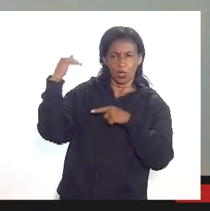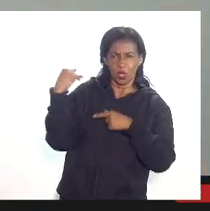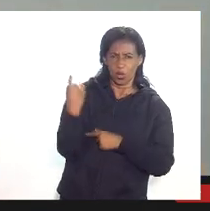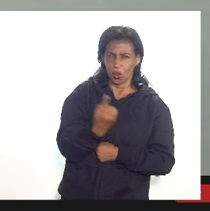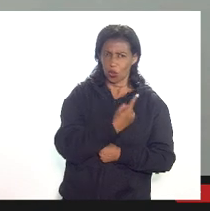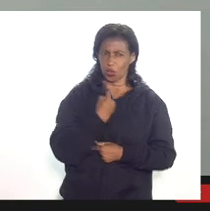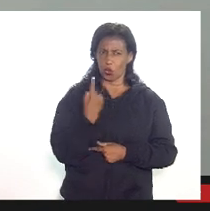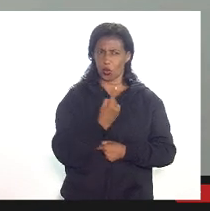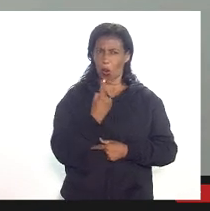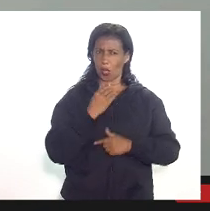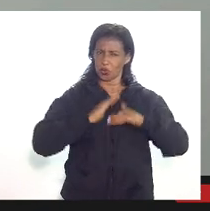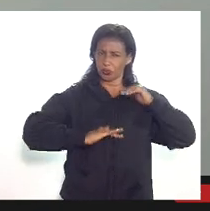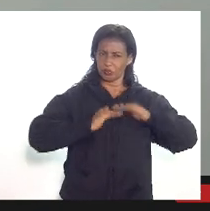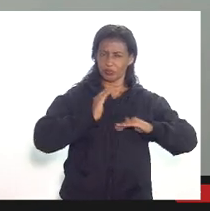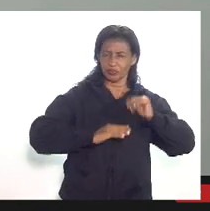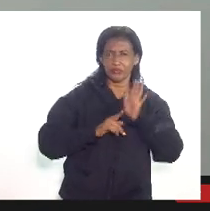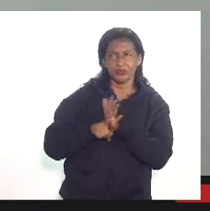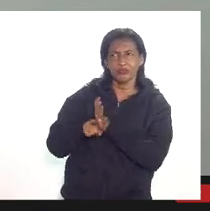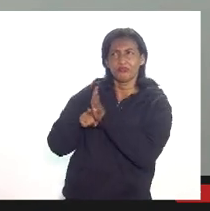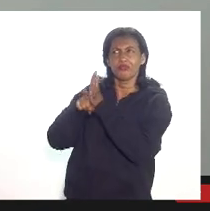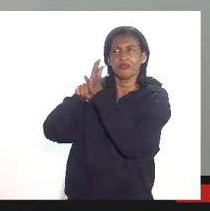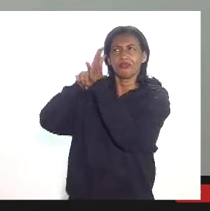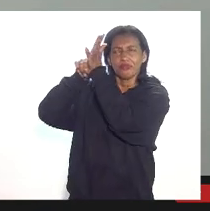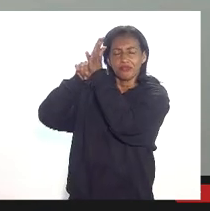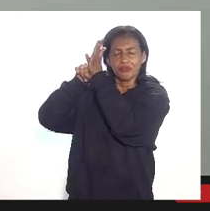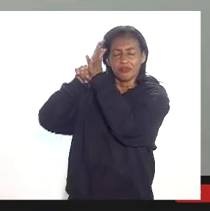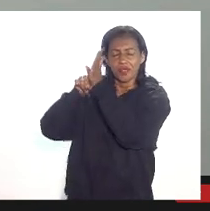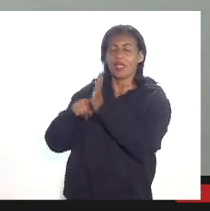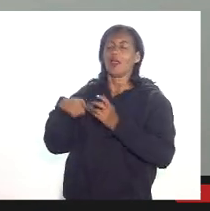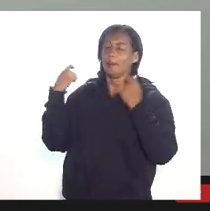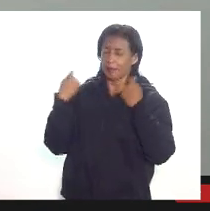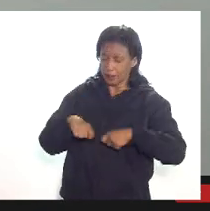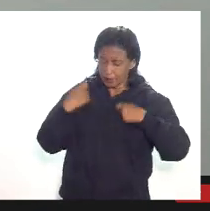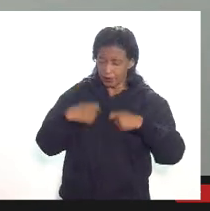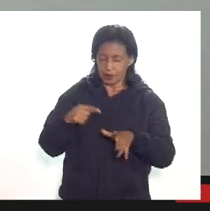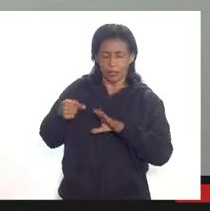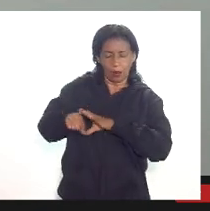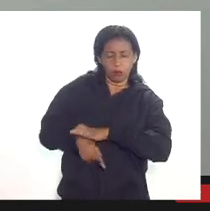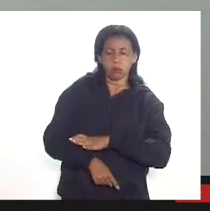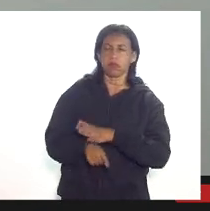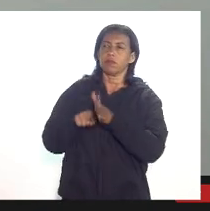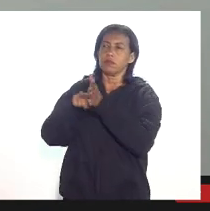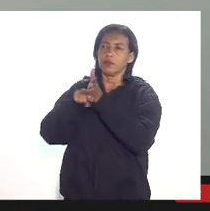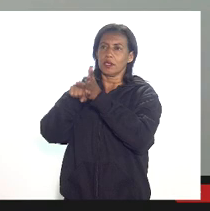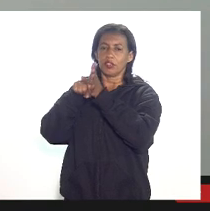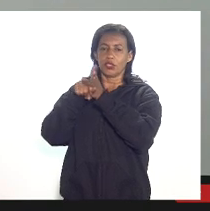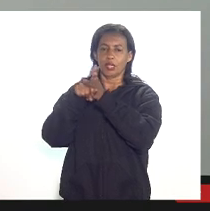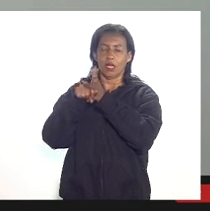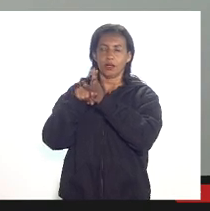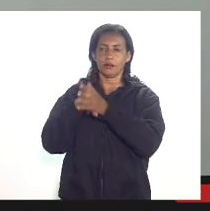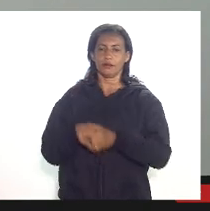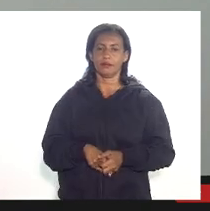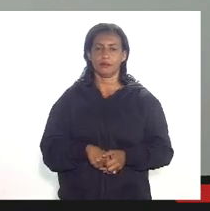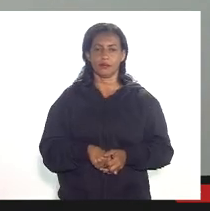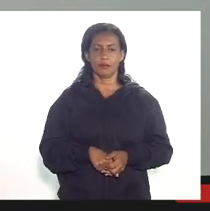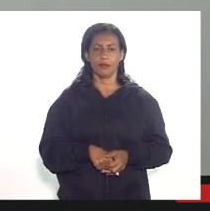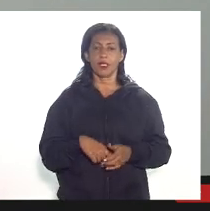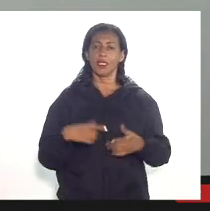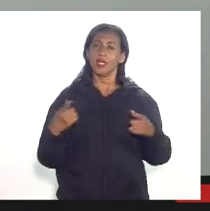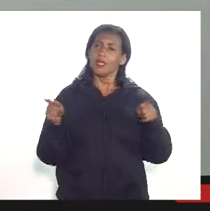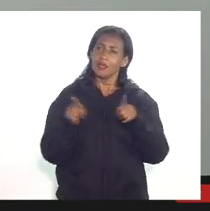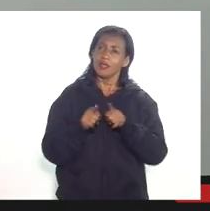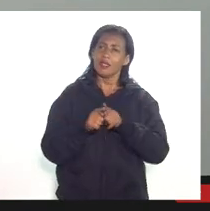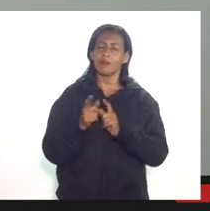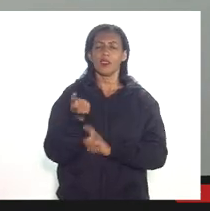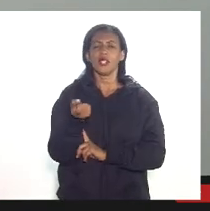certo? por isso que eu falo todo o tempo a depreciação precisa ser exaustivamente investigada não é somente o afrentamento ele nos causa também estranheza